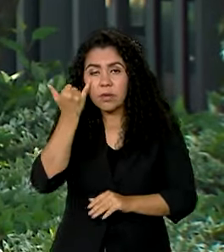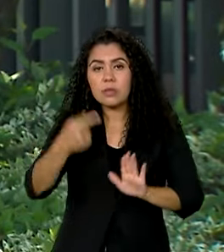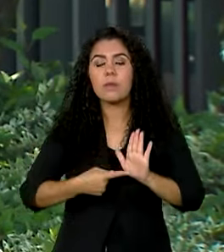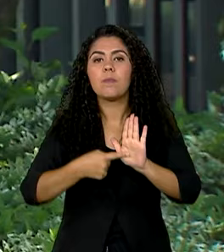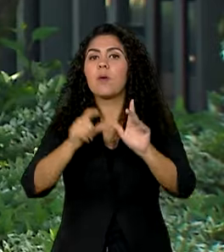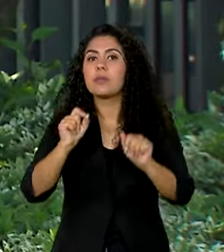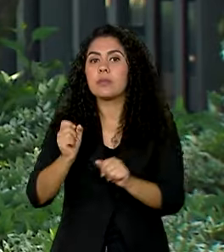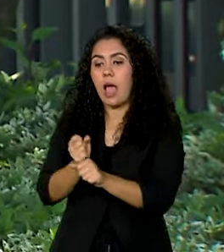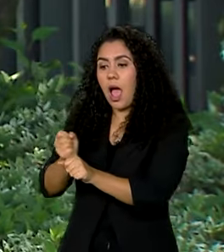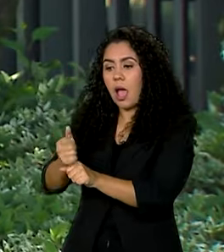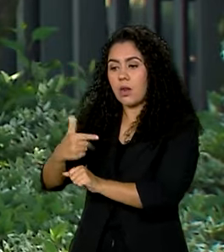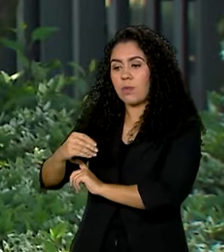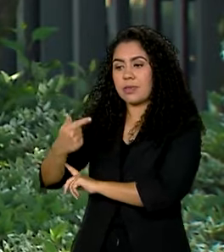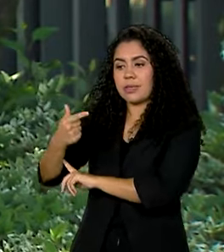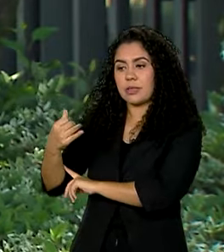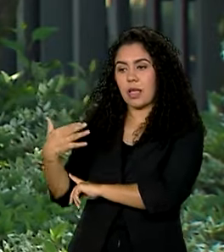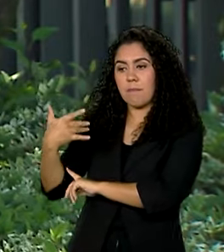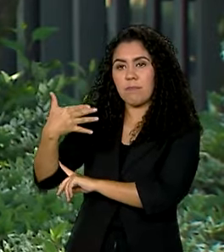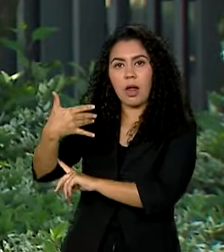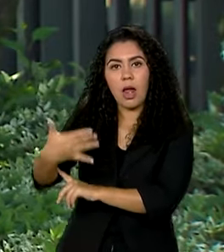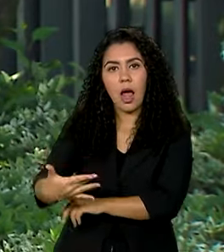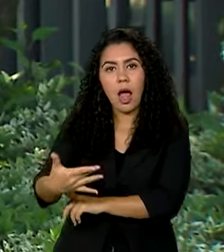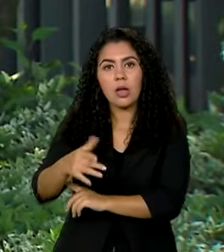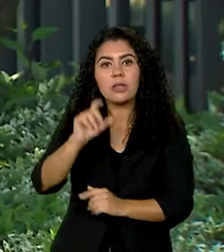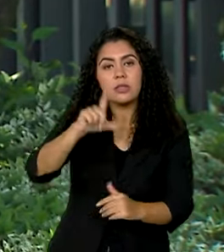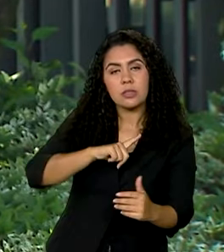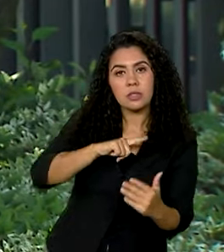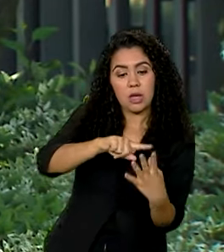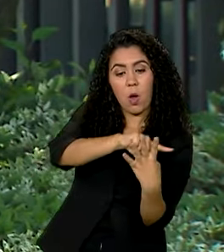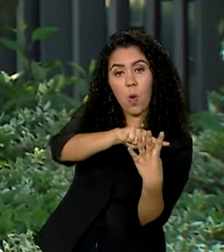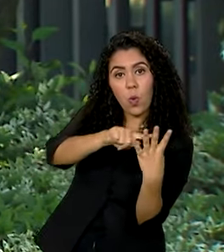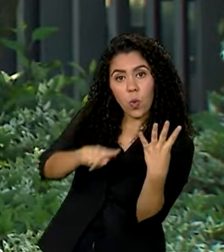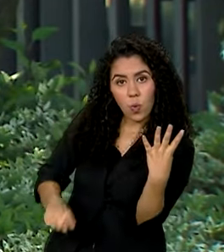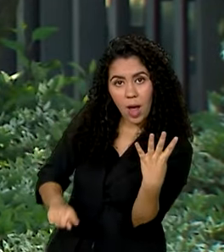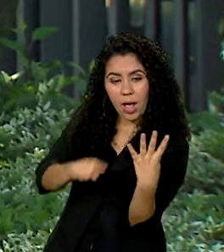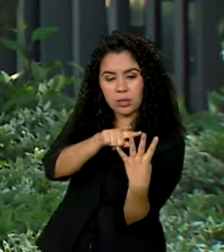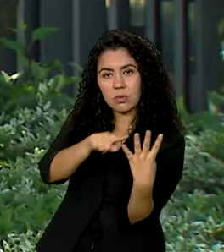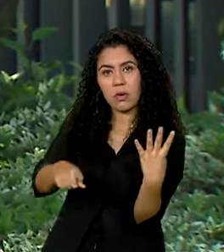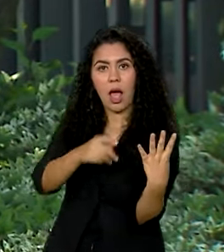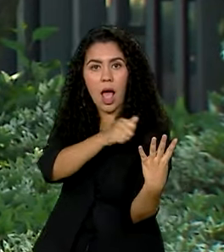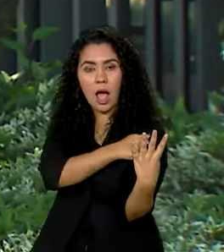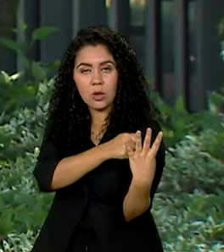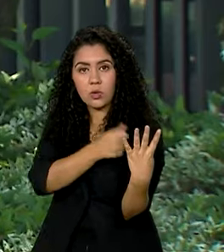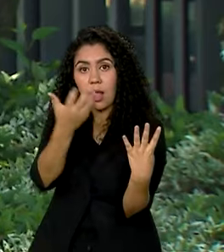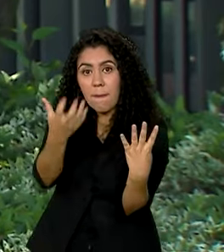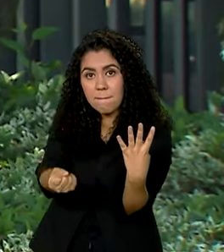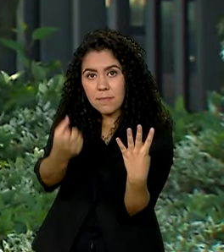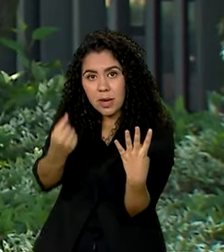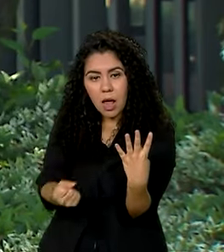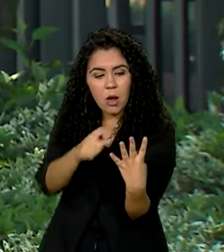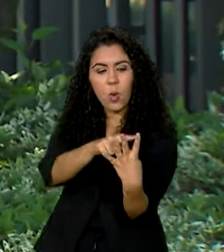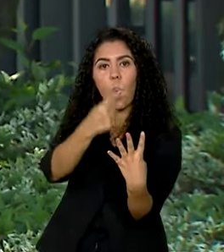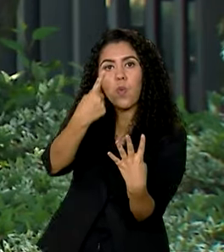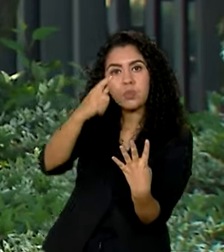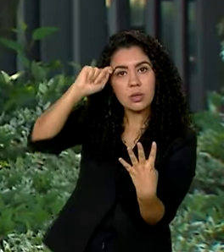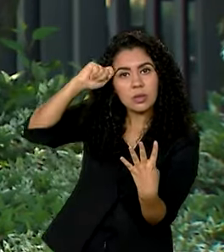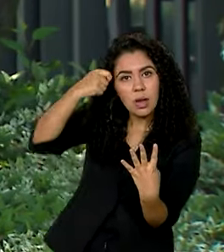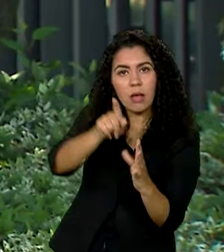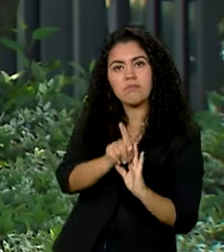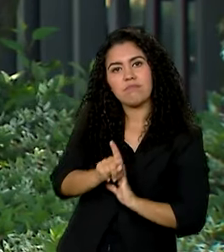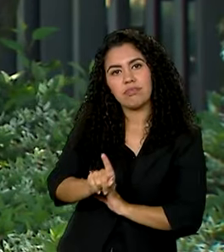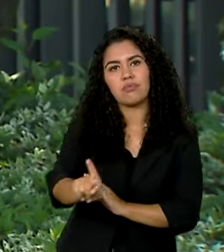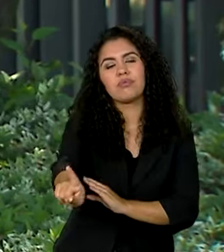desde 2016, cerca de um em cada quatro estudantes brancos entrou em universidades federais usando